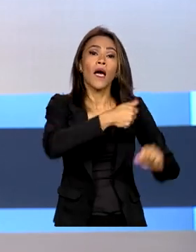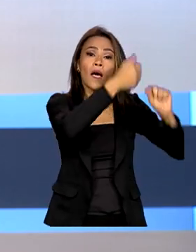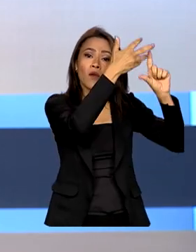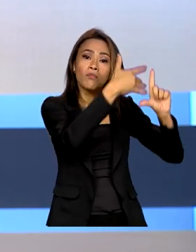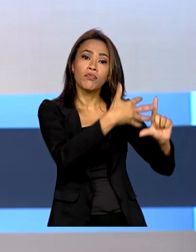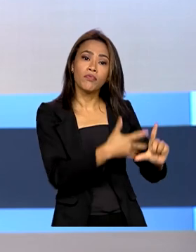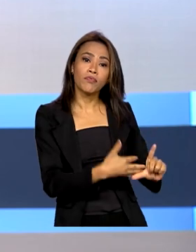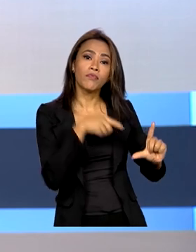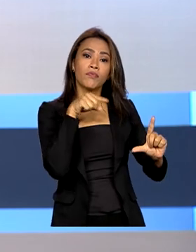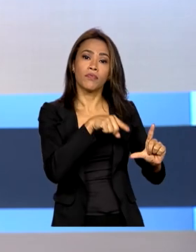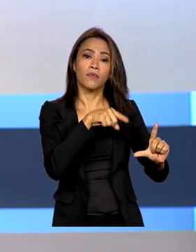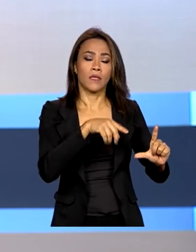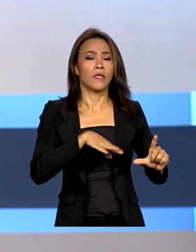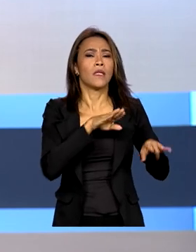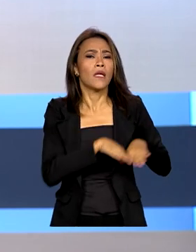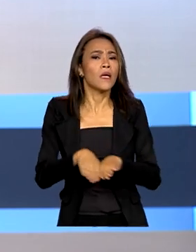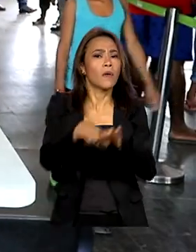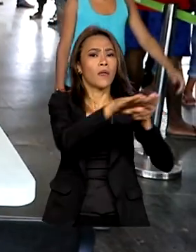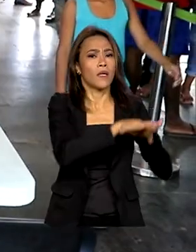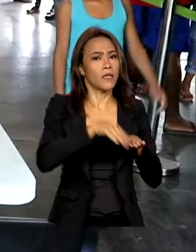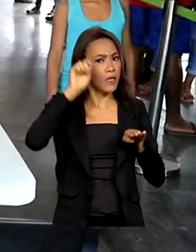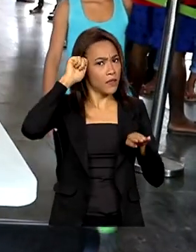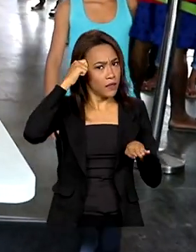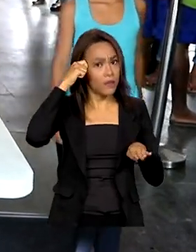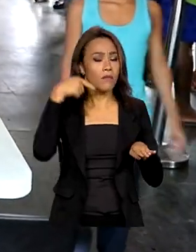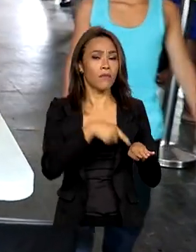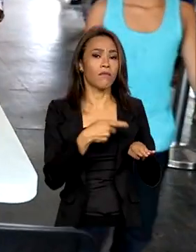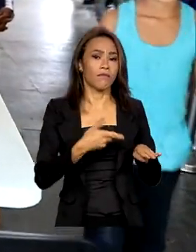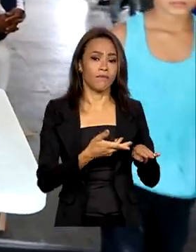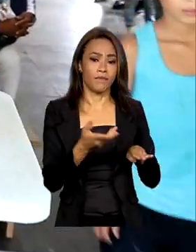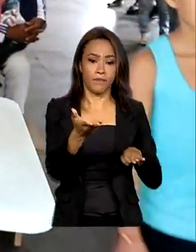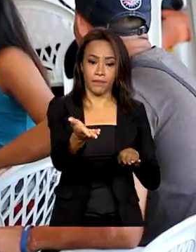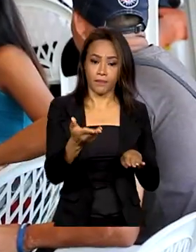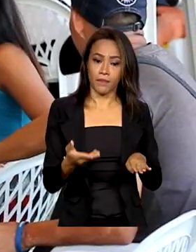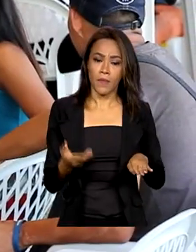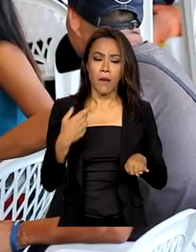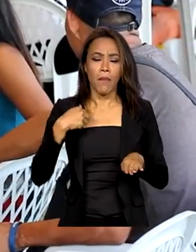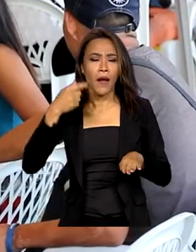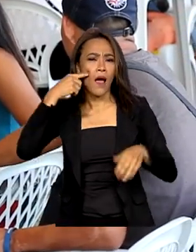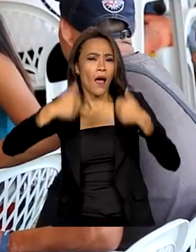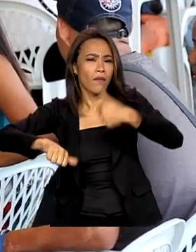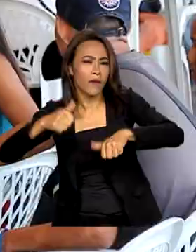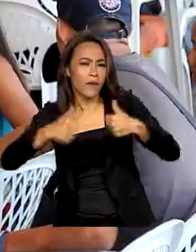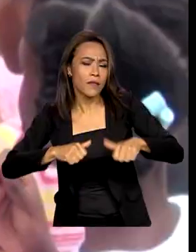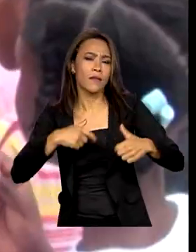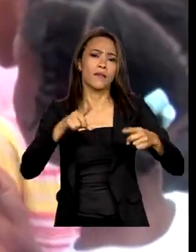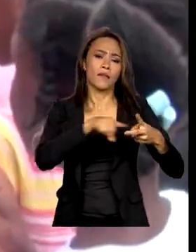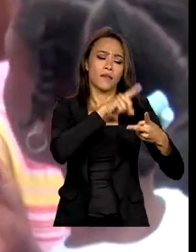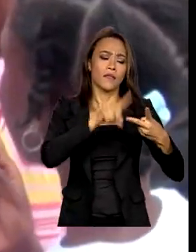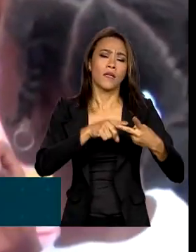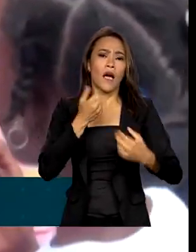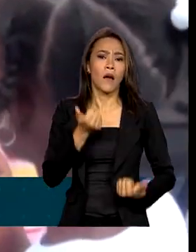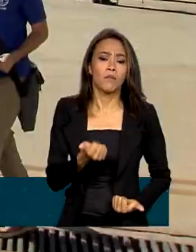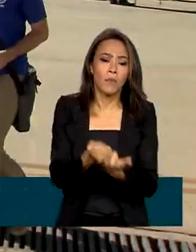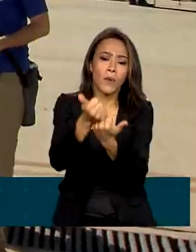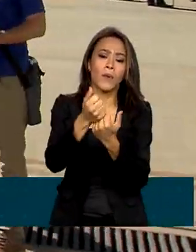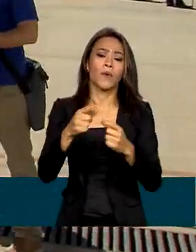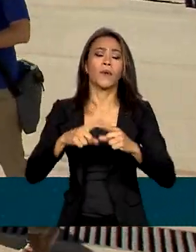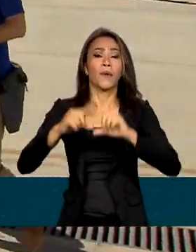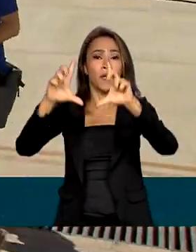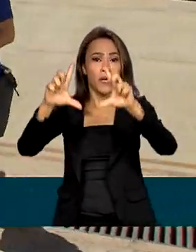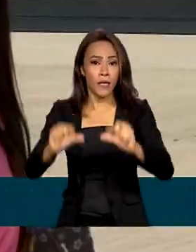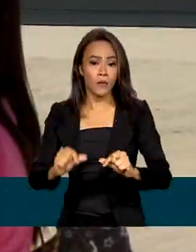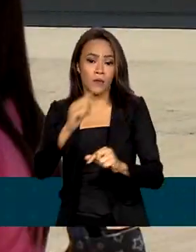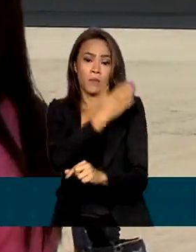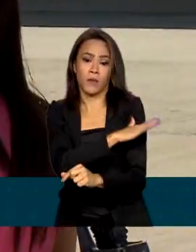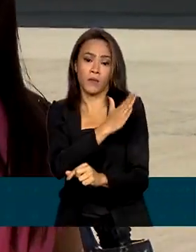refugiadas que vivem no Brasil. Acelerar a análise e concessão de refúgios e diminuir o preconceito